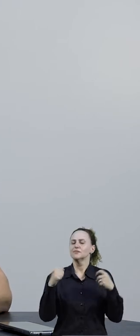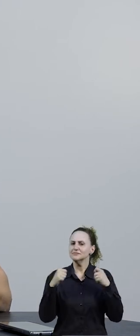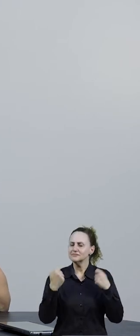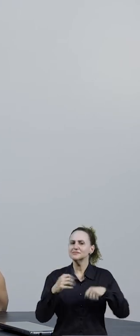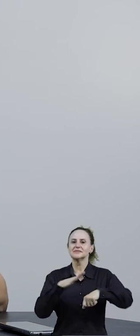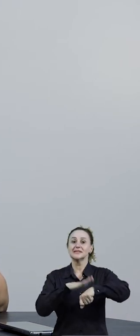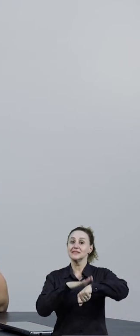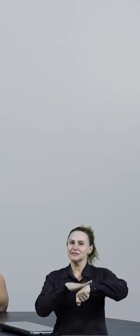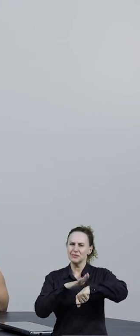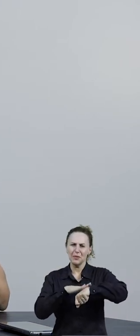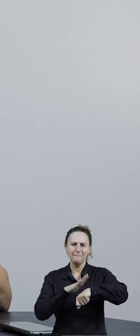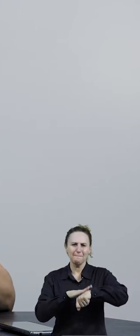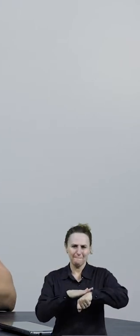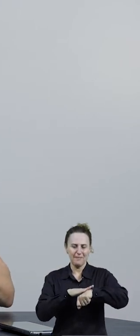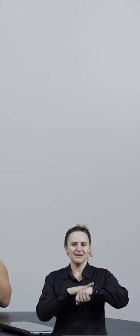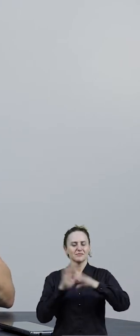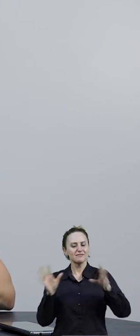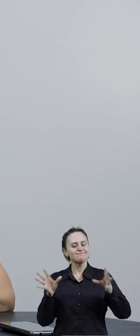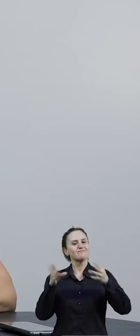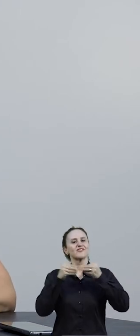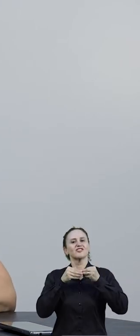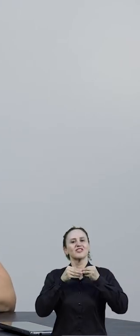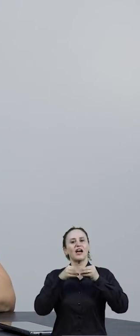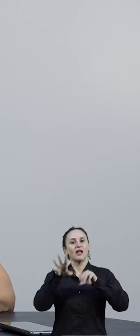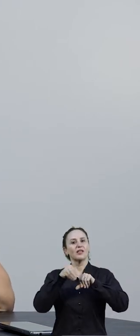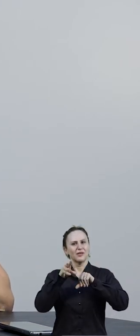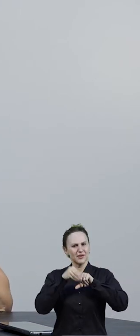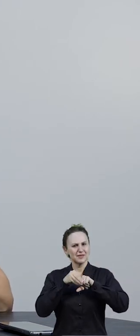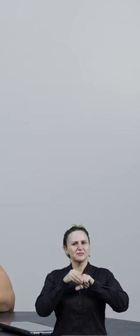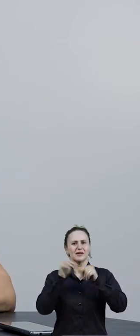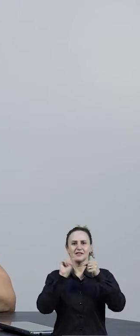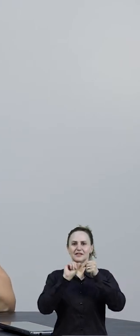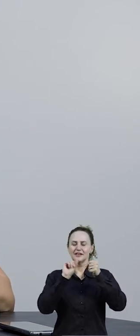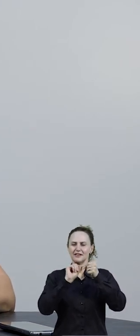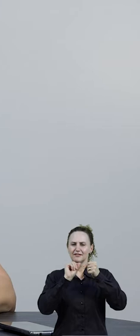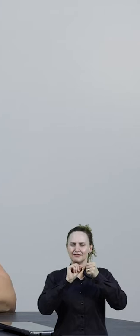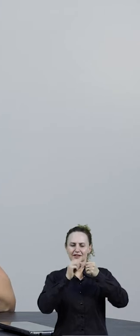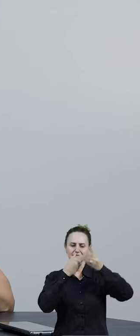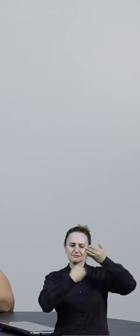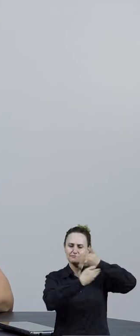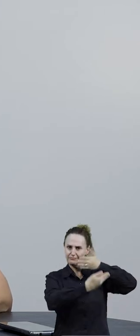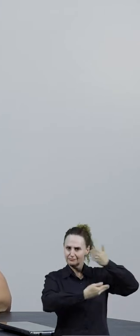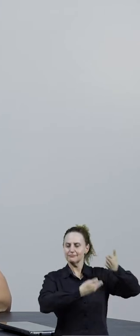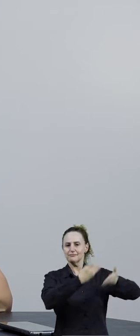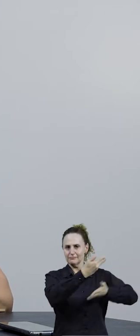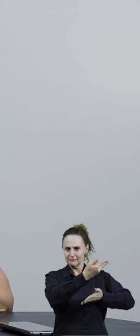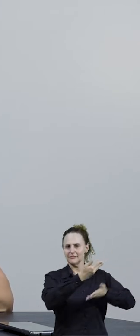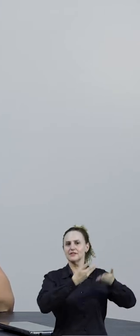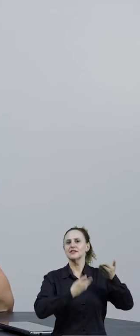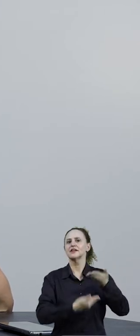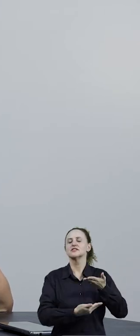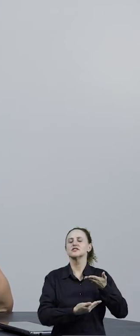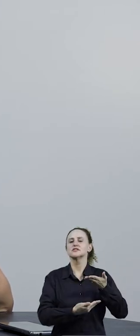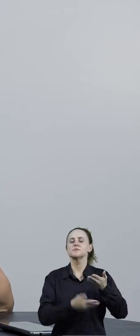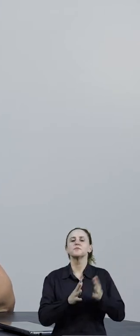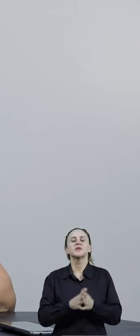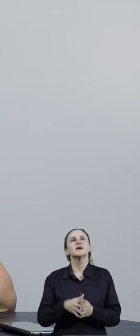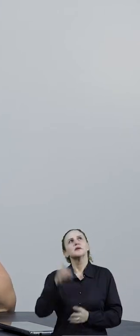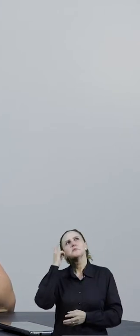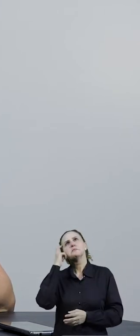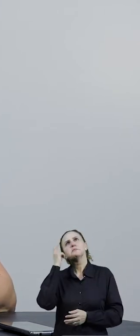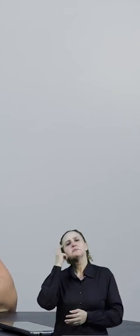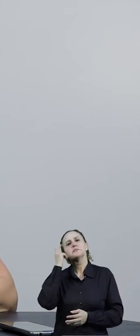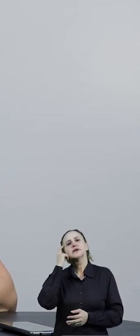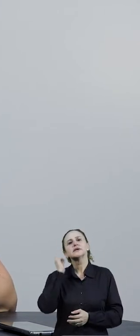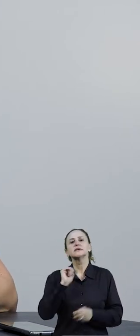gente precisa ter esse momento de fechar aí os conhecimentos, né, de fazer relações, estabelecer algumas conexões. Então